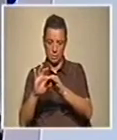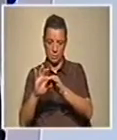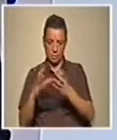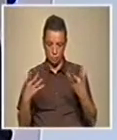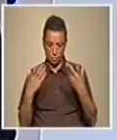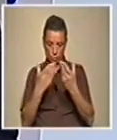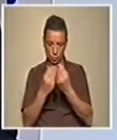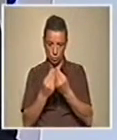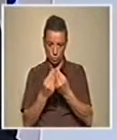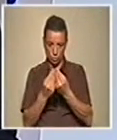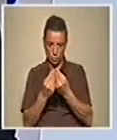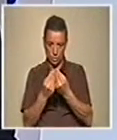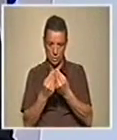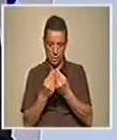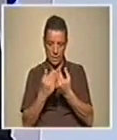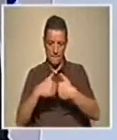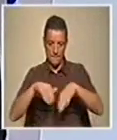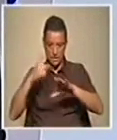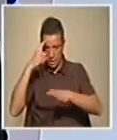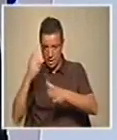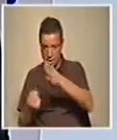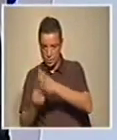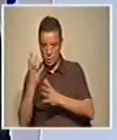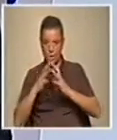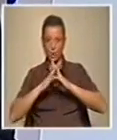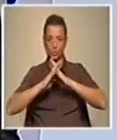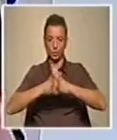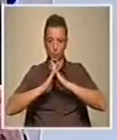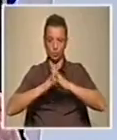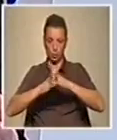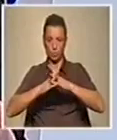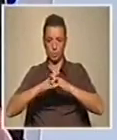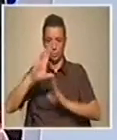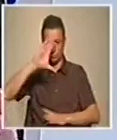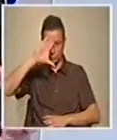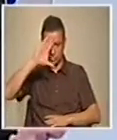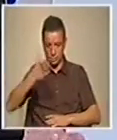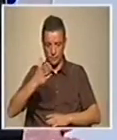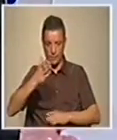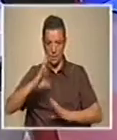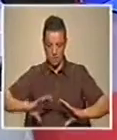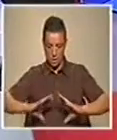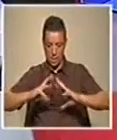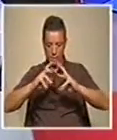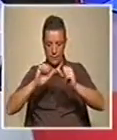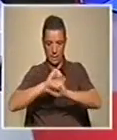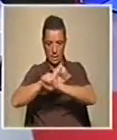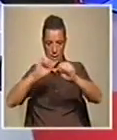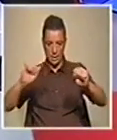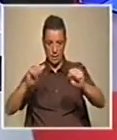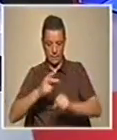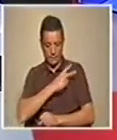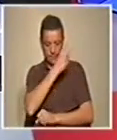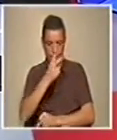juntar, digamos assim, não sei se é a palavra certa, mas é criar uma infraestrutura que permita pôr o saber que tem sido desenvolvido por cada uma destas universidades